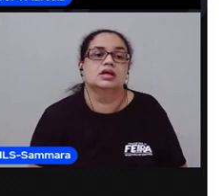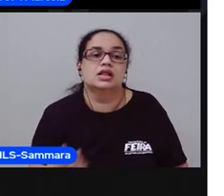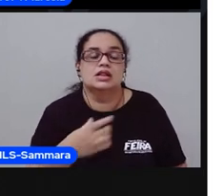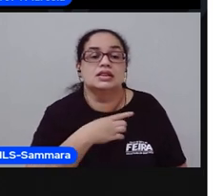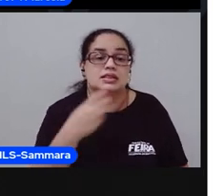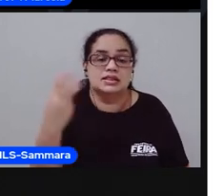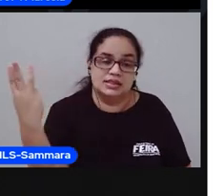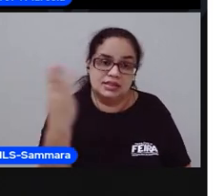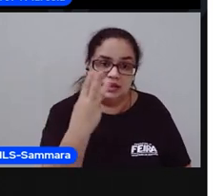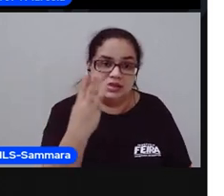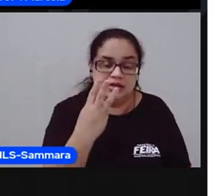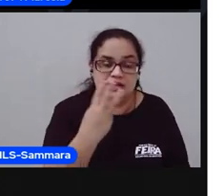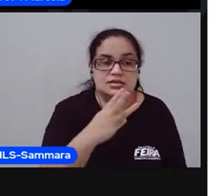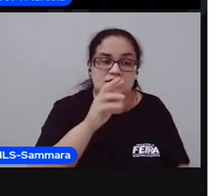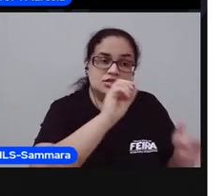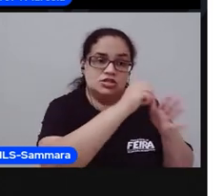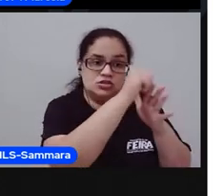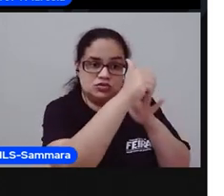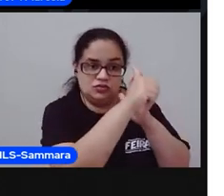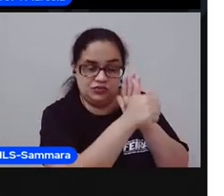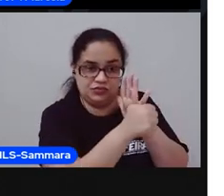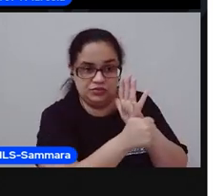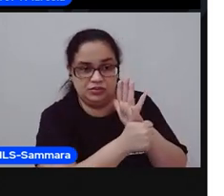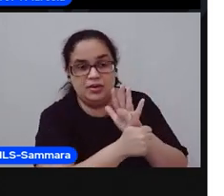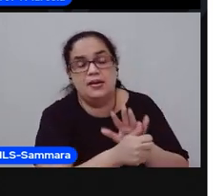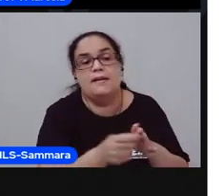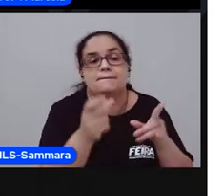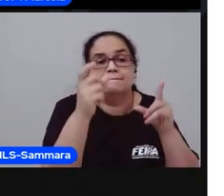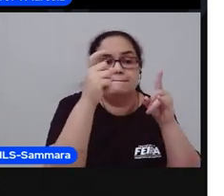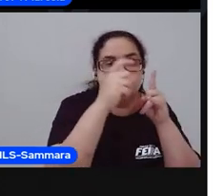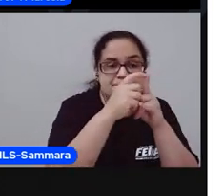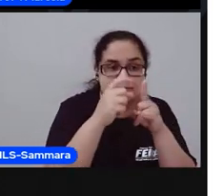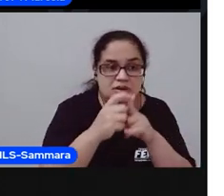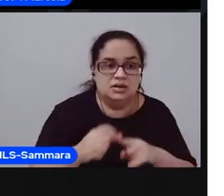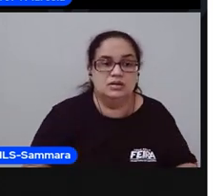três vogais nessa palavra.